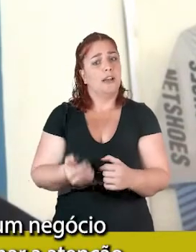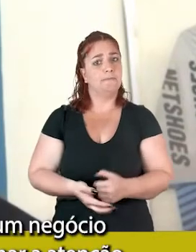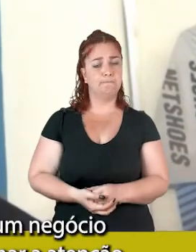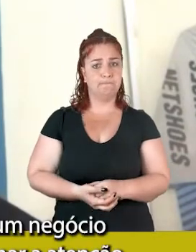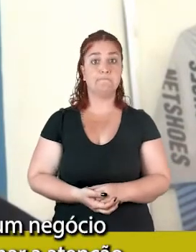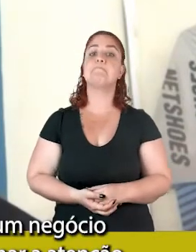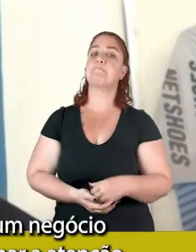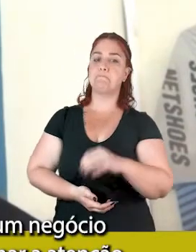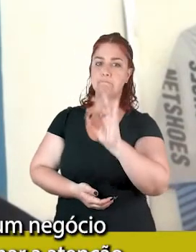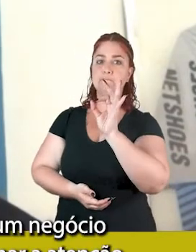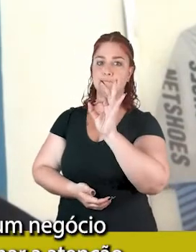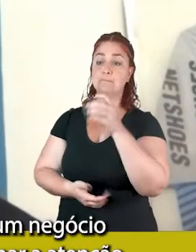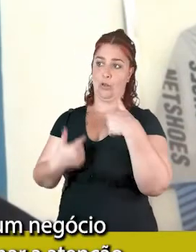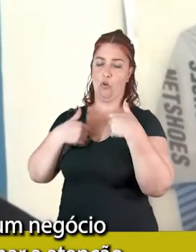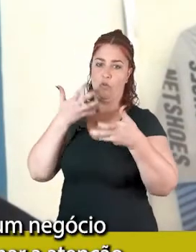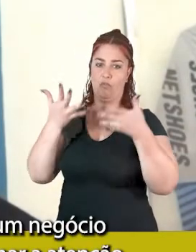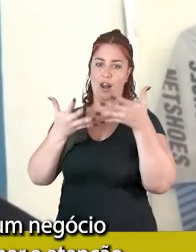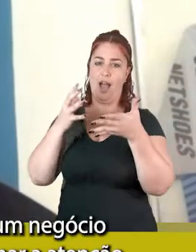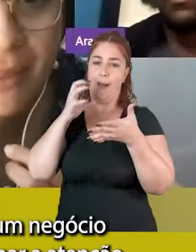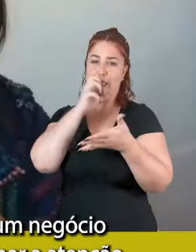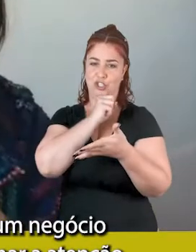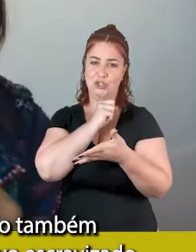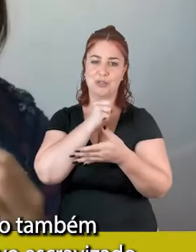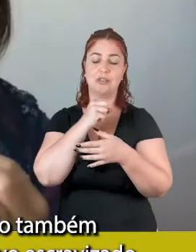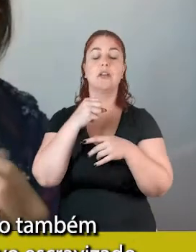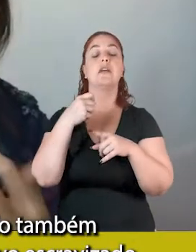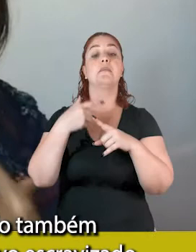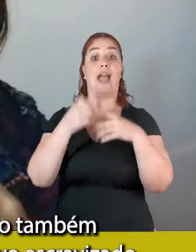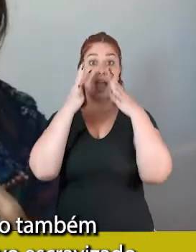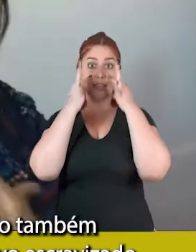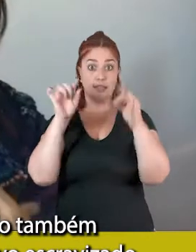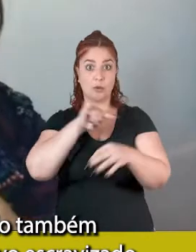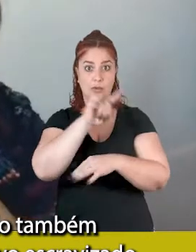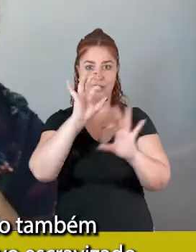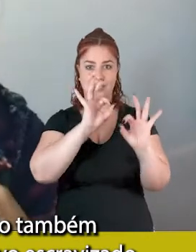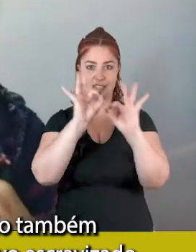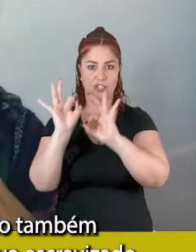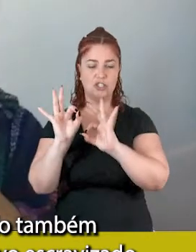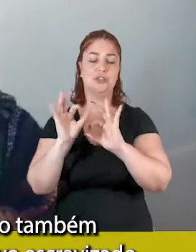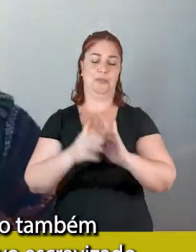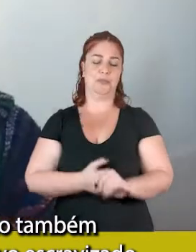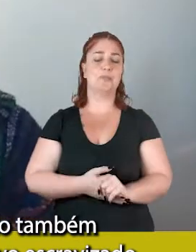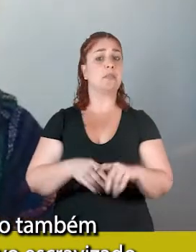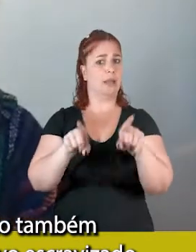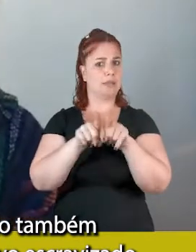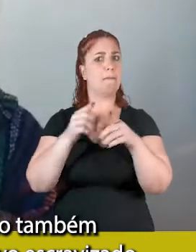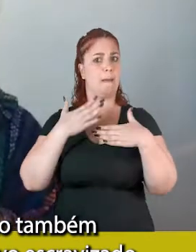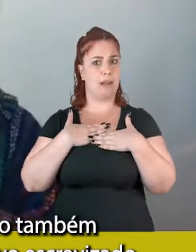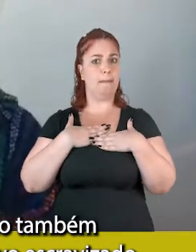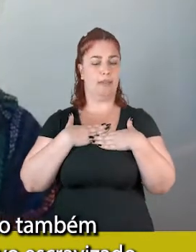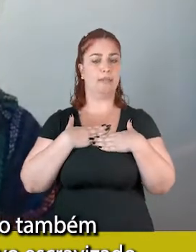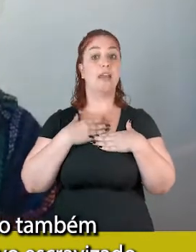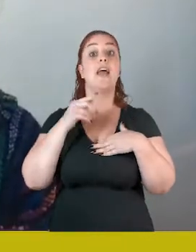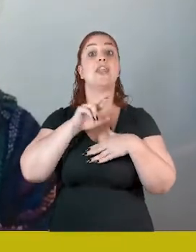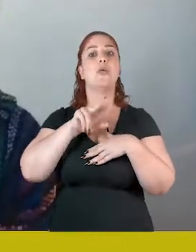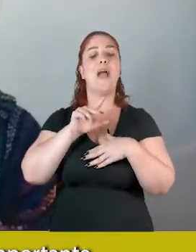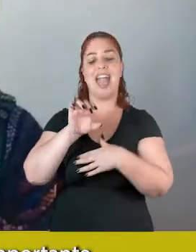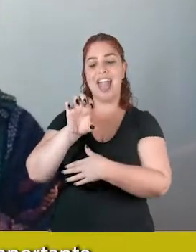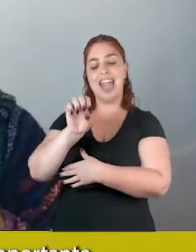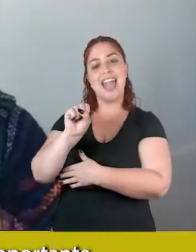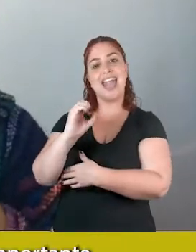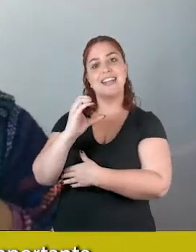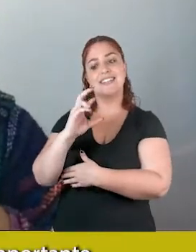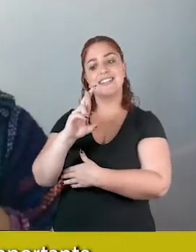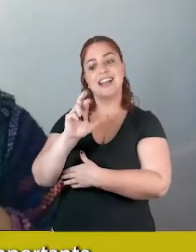Não, muito bom, e posso falar, você falou um negócio rapidinho aqui, que eu quero chamar atenção para quem está ouvindo também e para mim, que não é escravo, é escravizado, né,